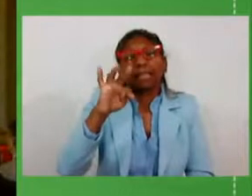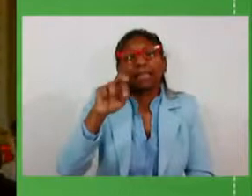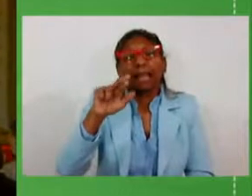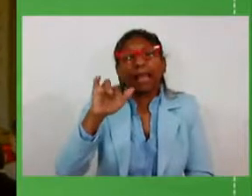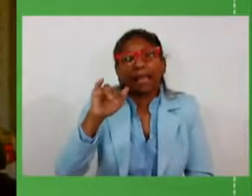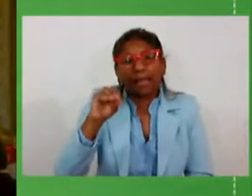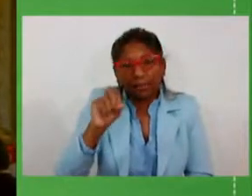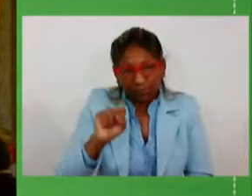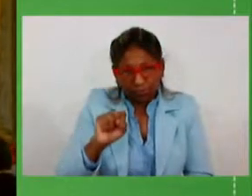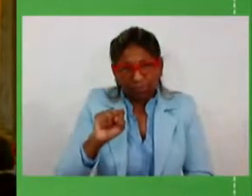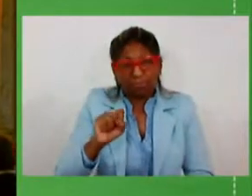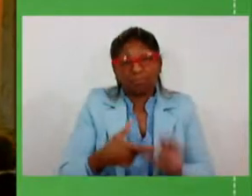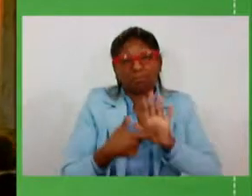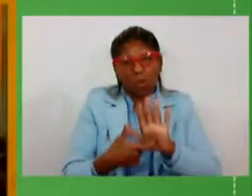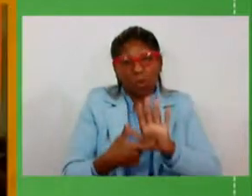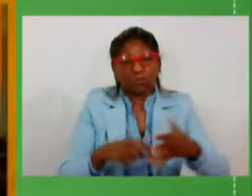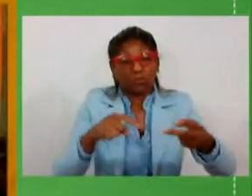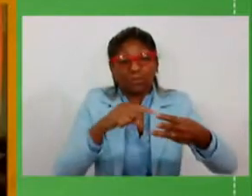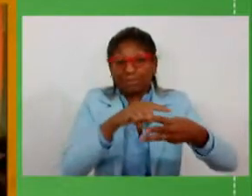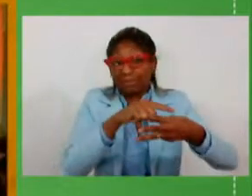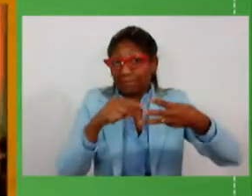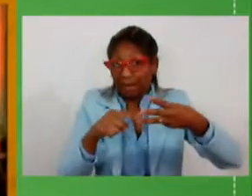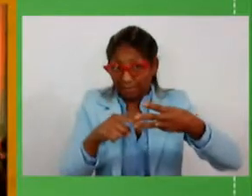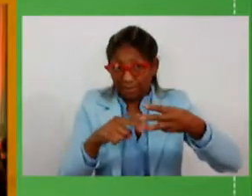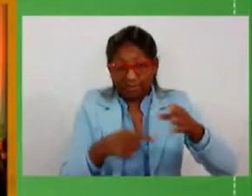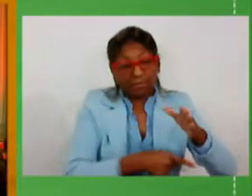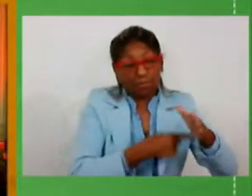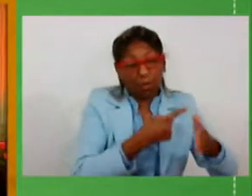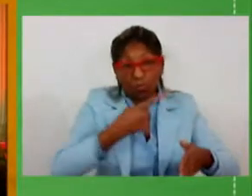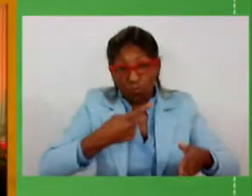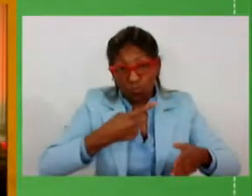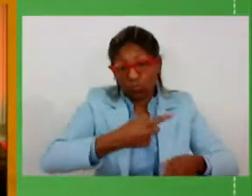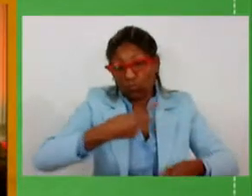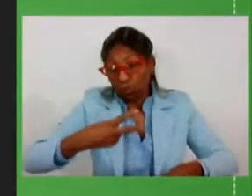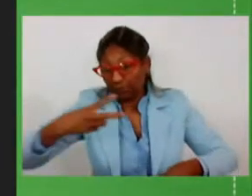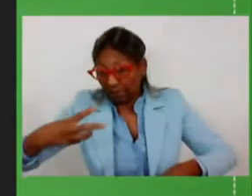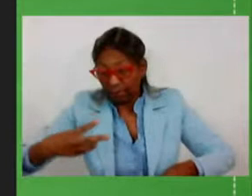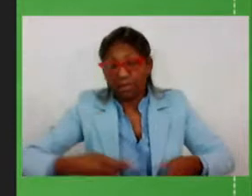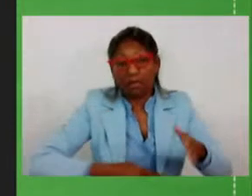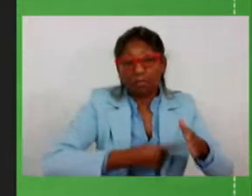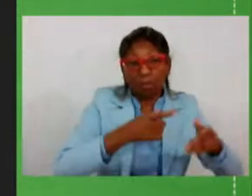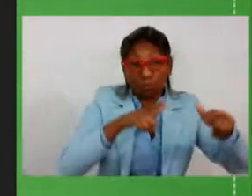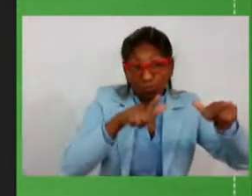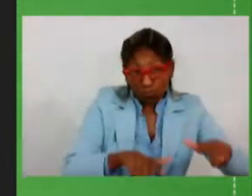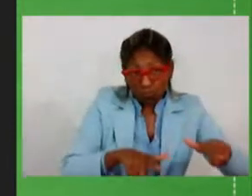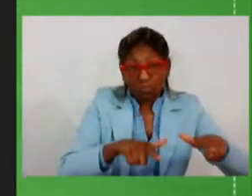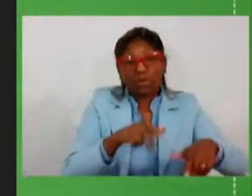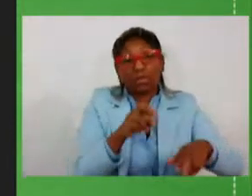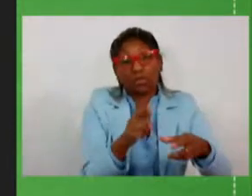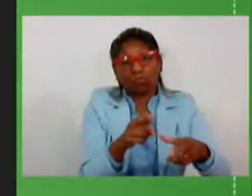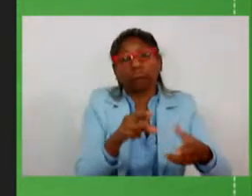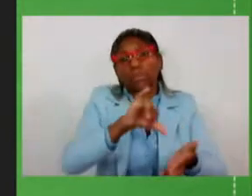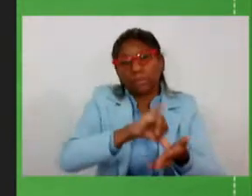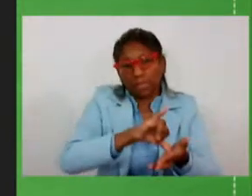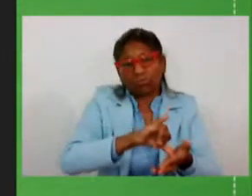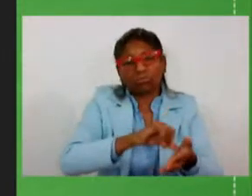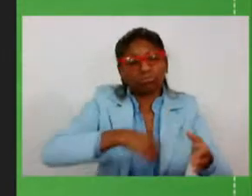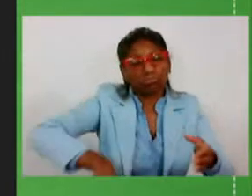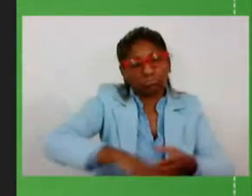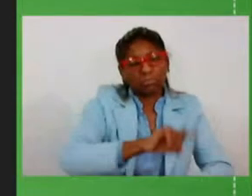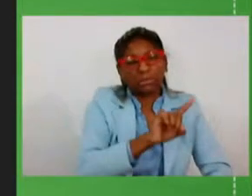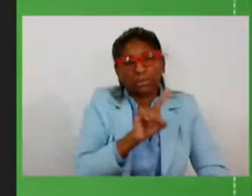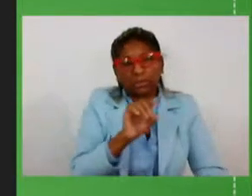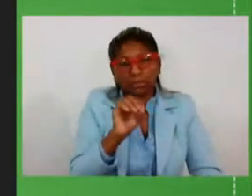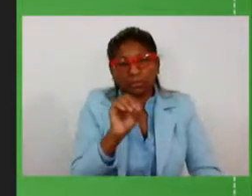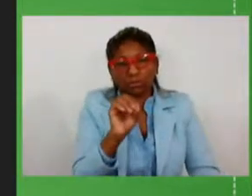os três blocos, o bloco 1, na região que envolve a região metropolitana, a partir da 118, em direção